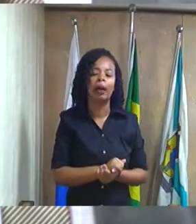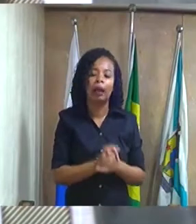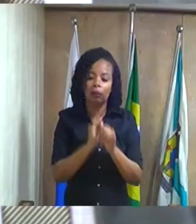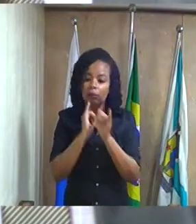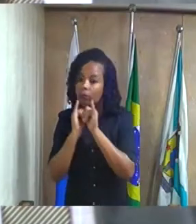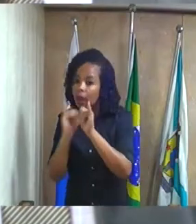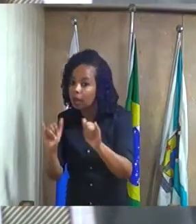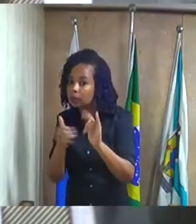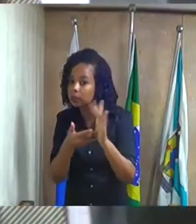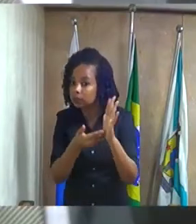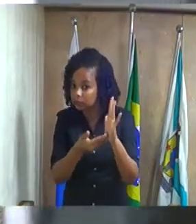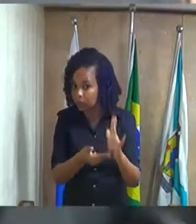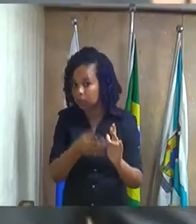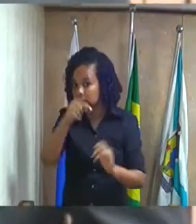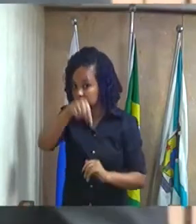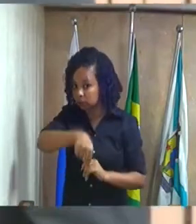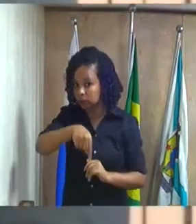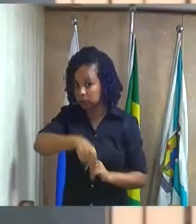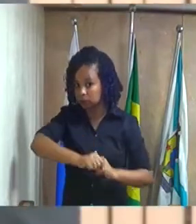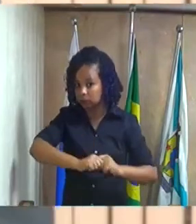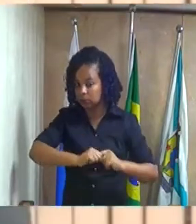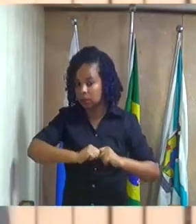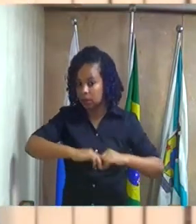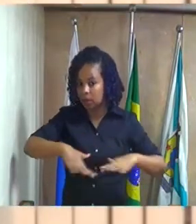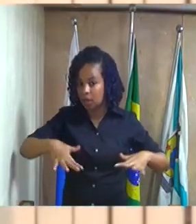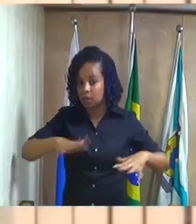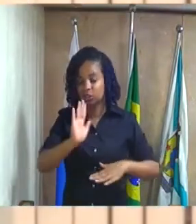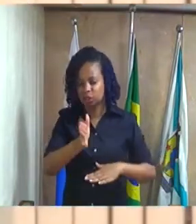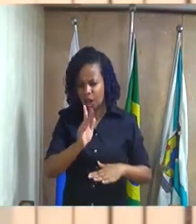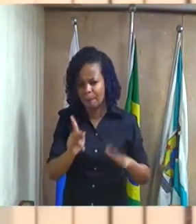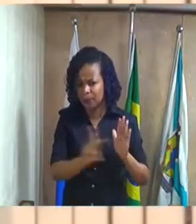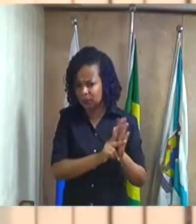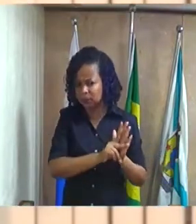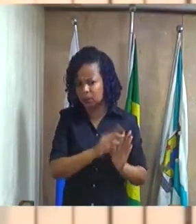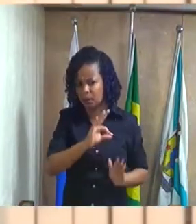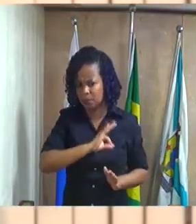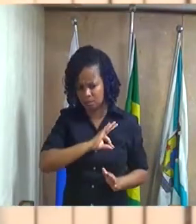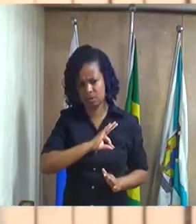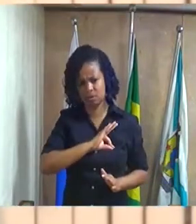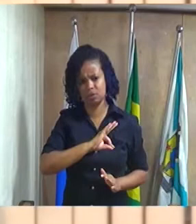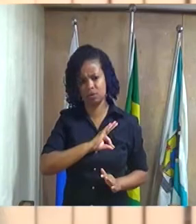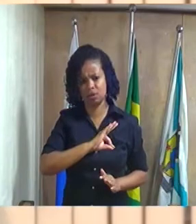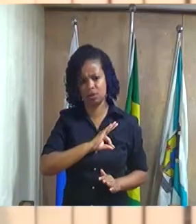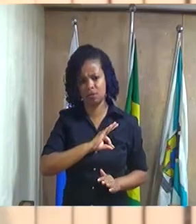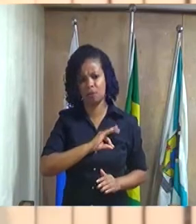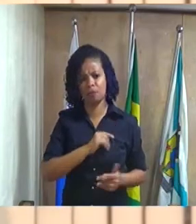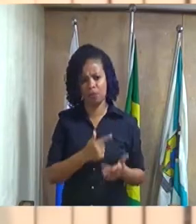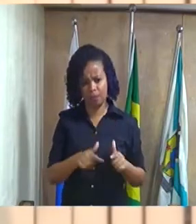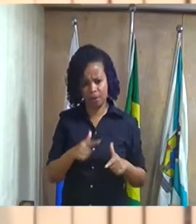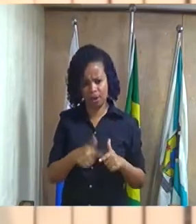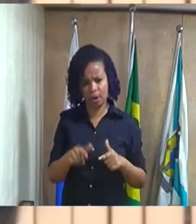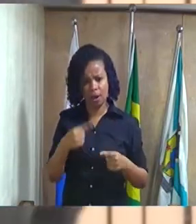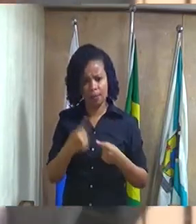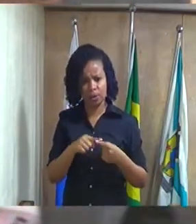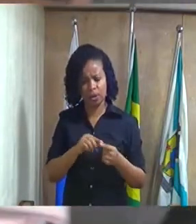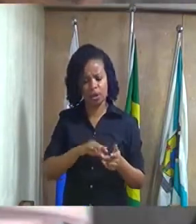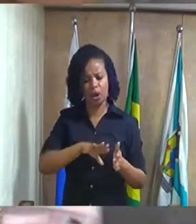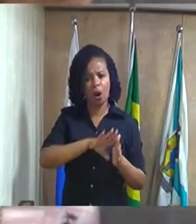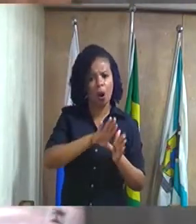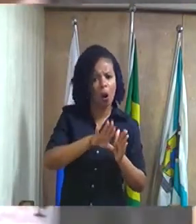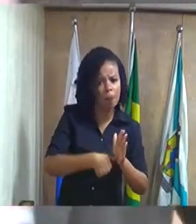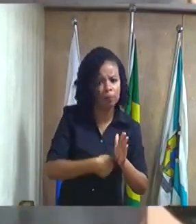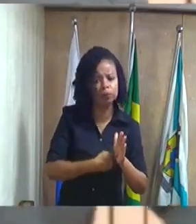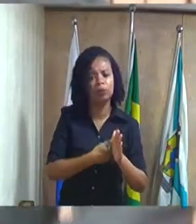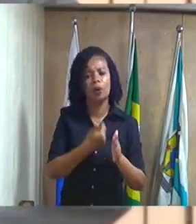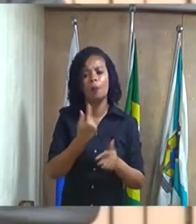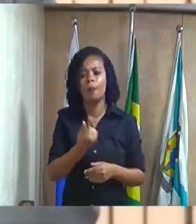esse plenário isso já passa a ser caso de polícia porque está tirando de quem realmente